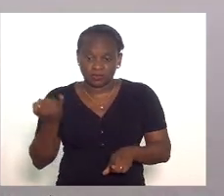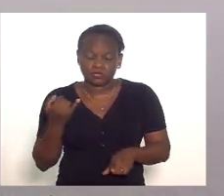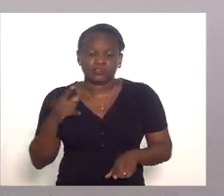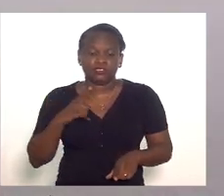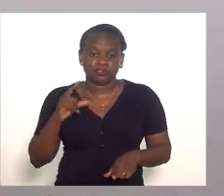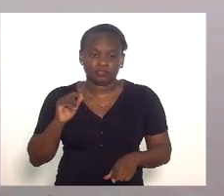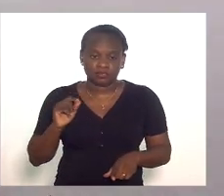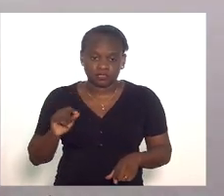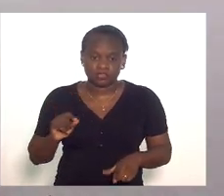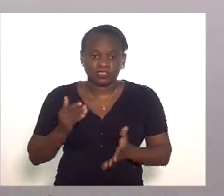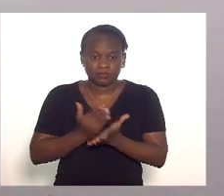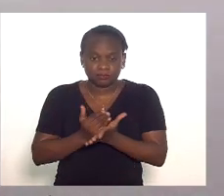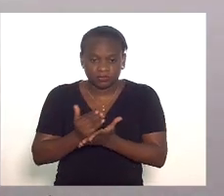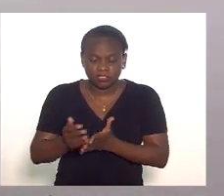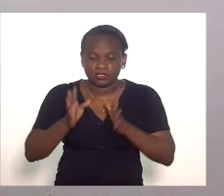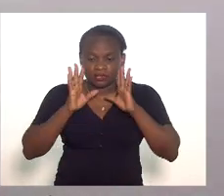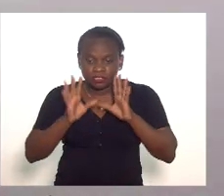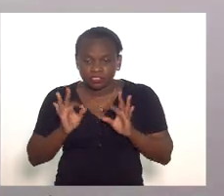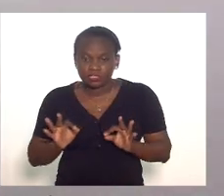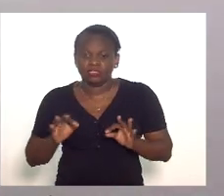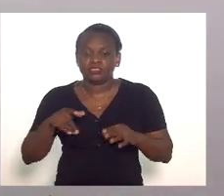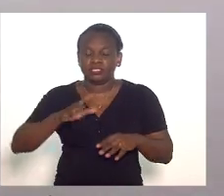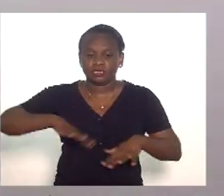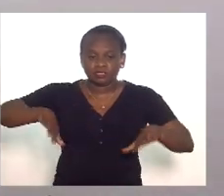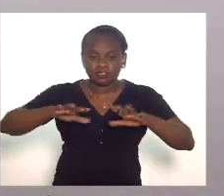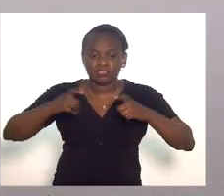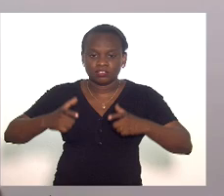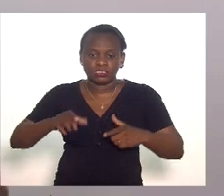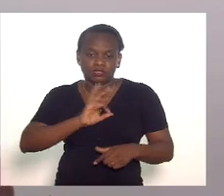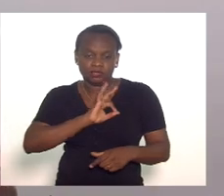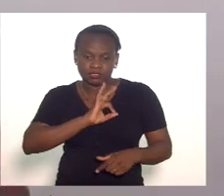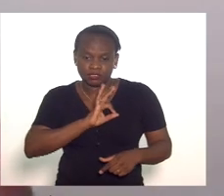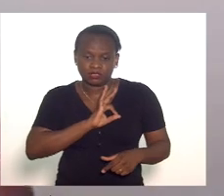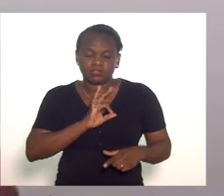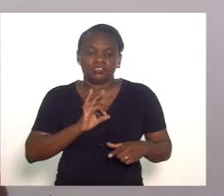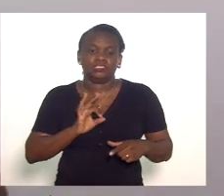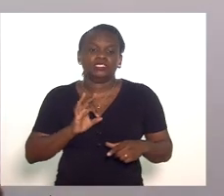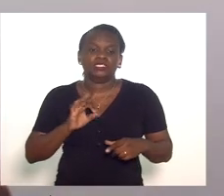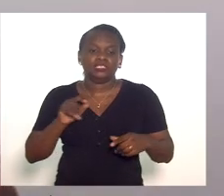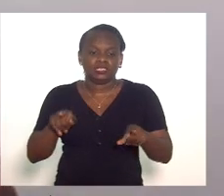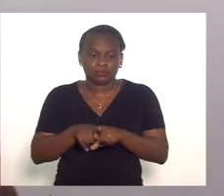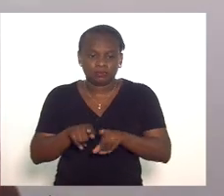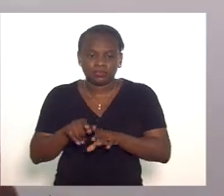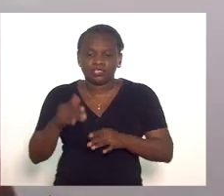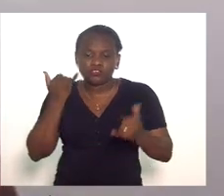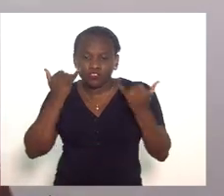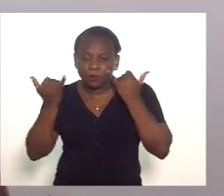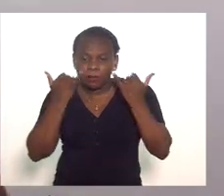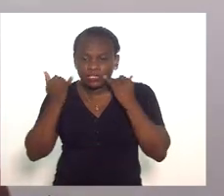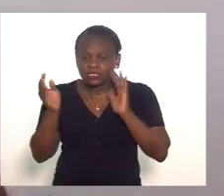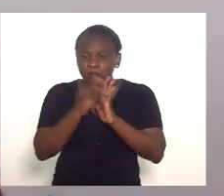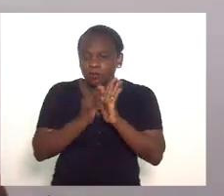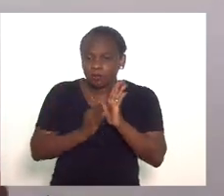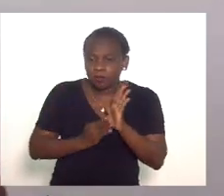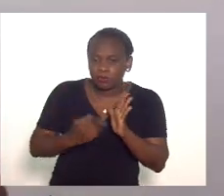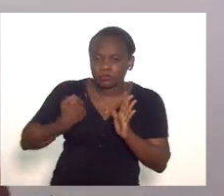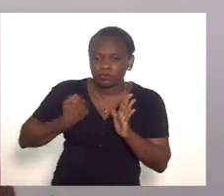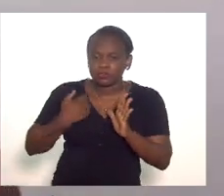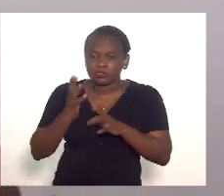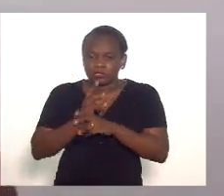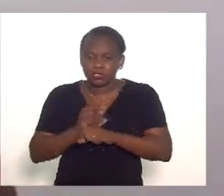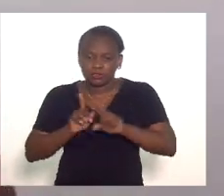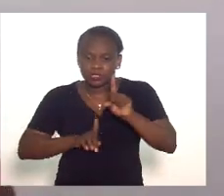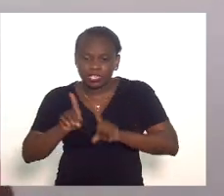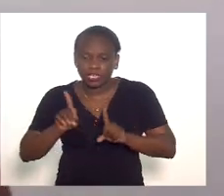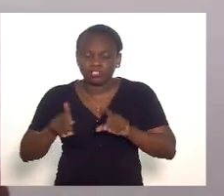tem a partir do atendimento nas delegacias da produção de informações e dados a respeito